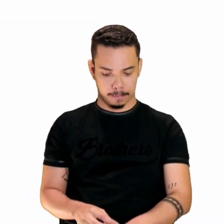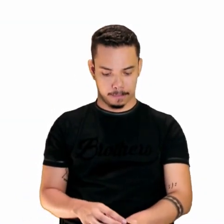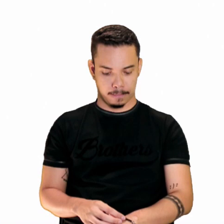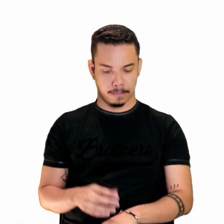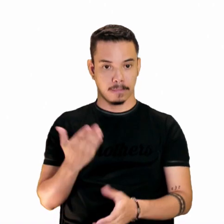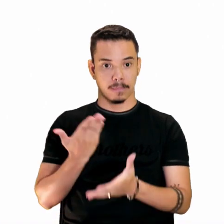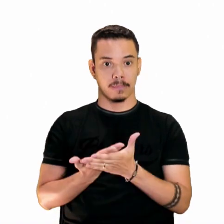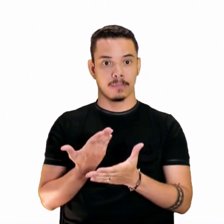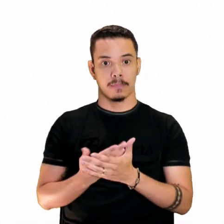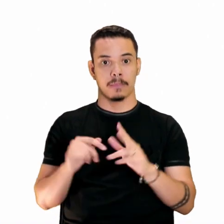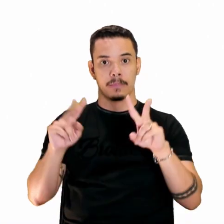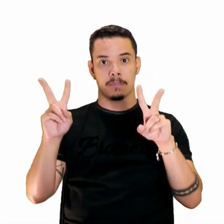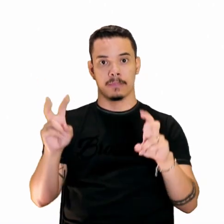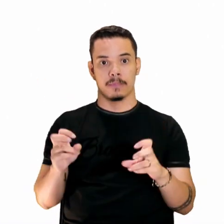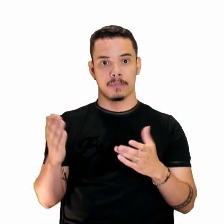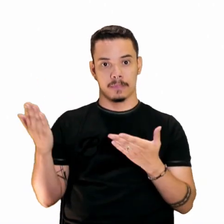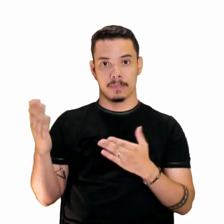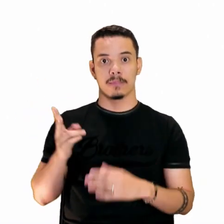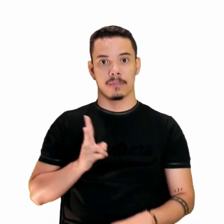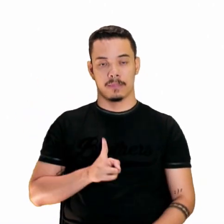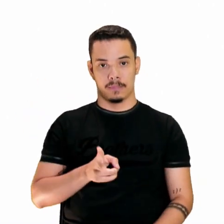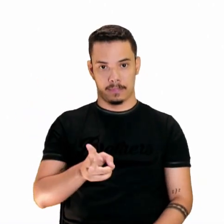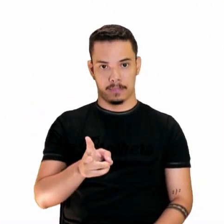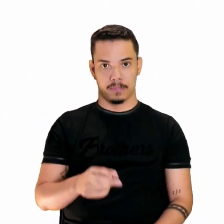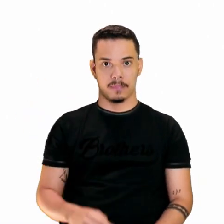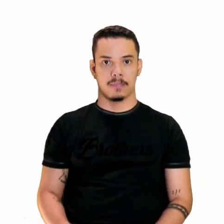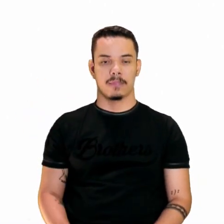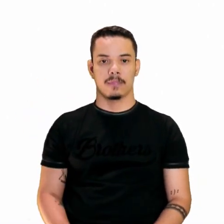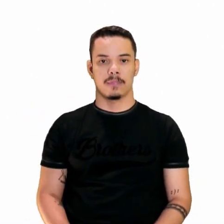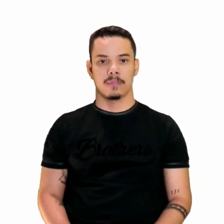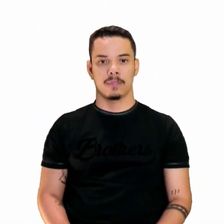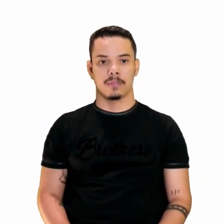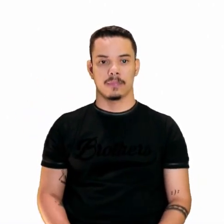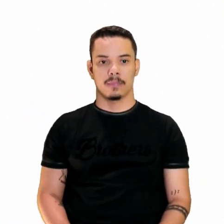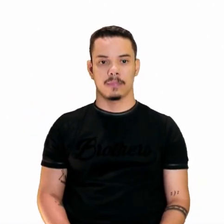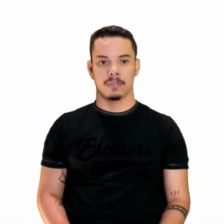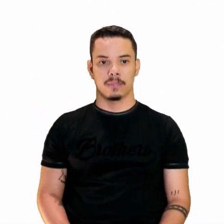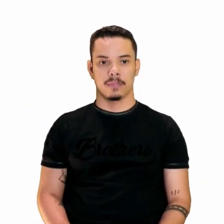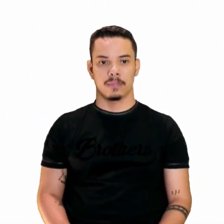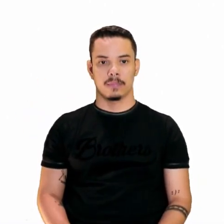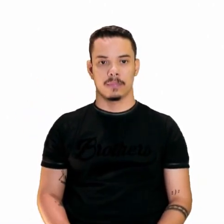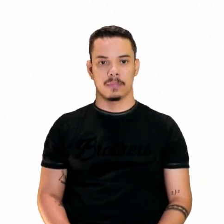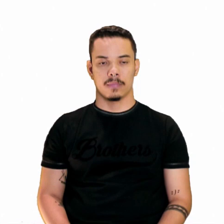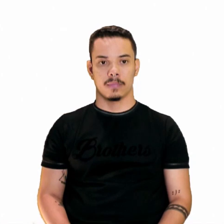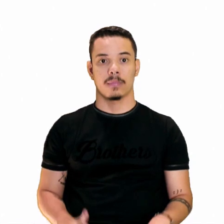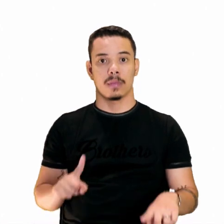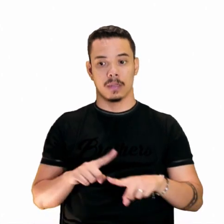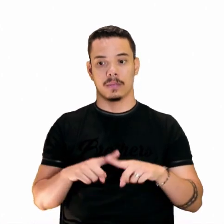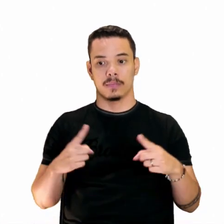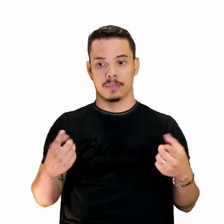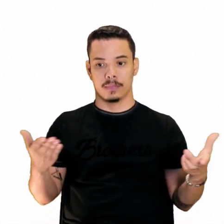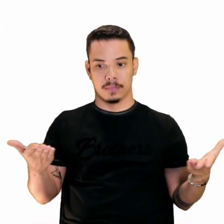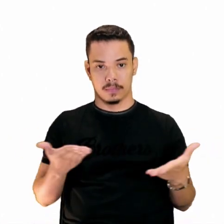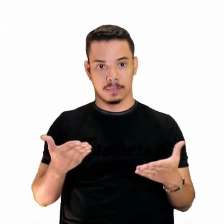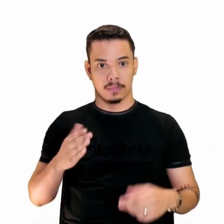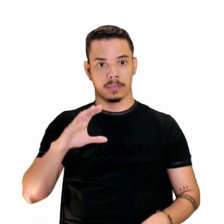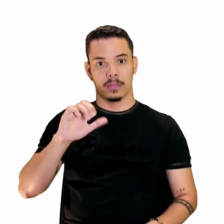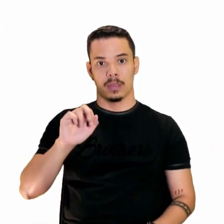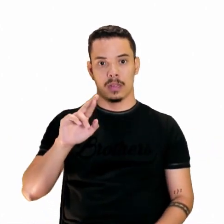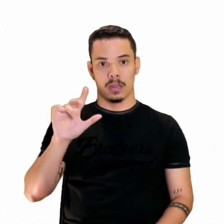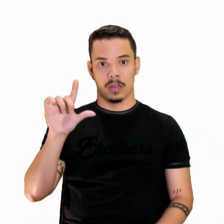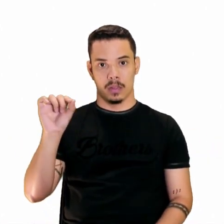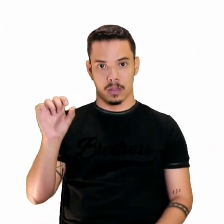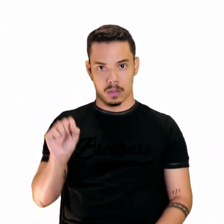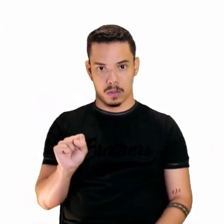paráfrase. Vamos continuar com a Canção do Exílio de Gonçalves Dias. Porém, agora, Carlos Drummond faz